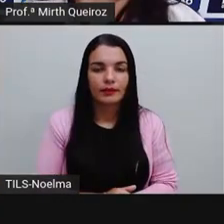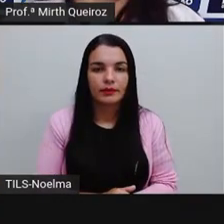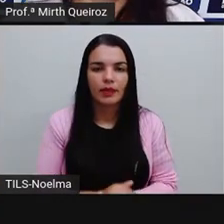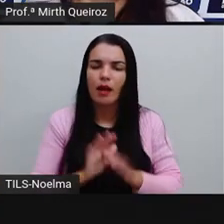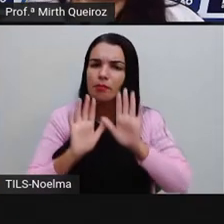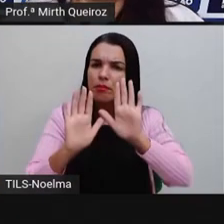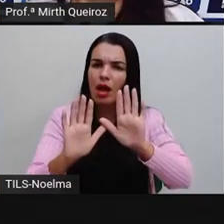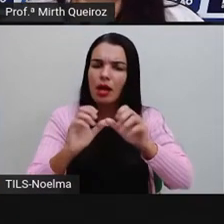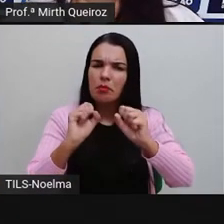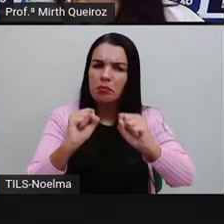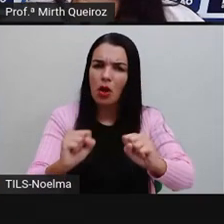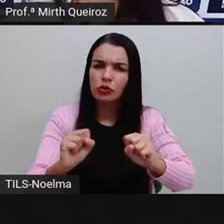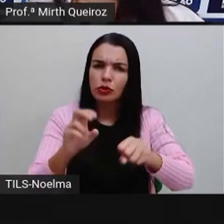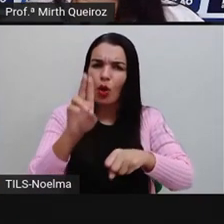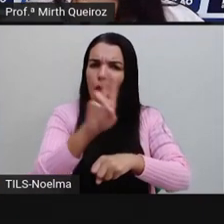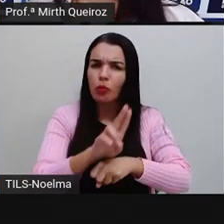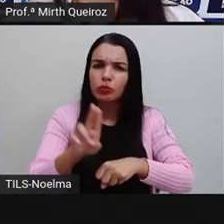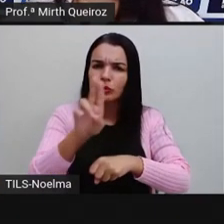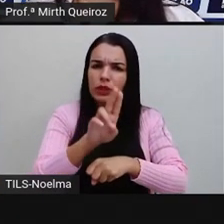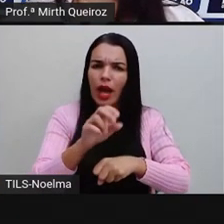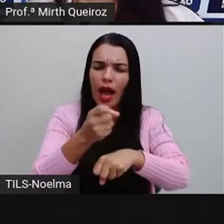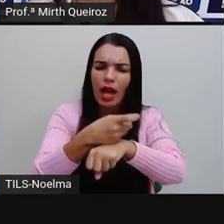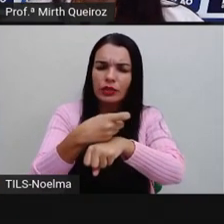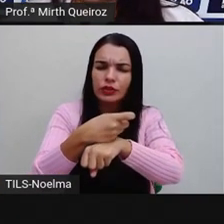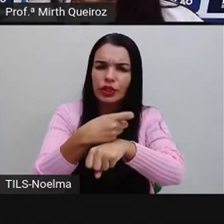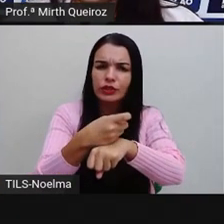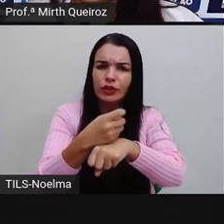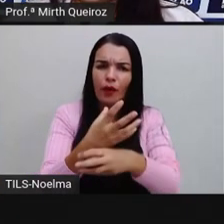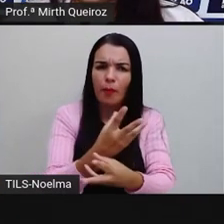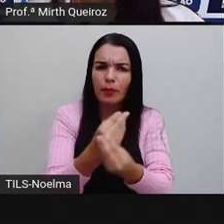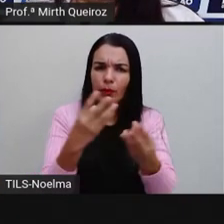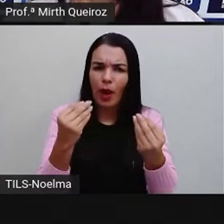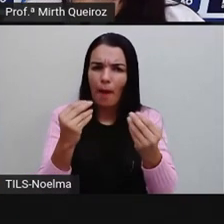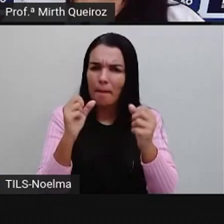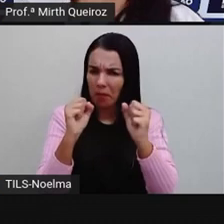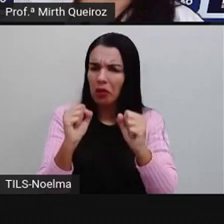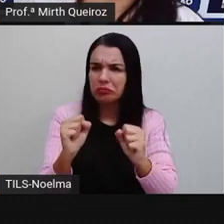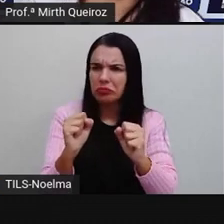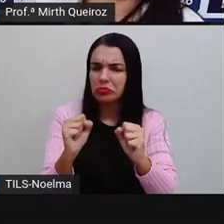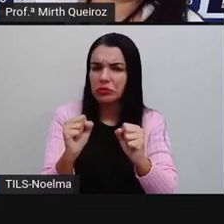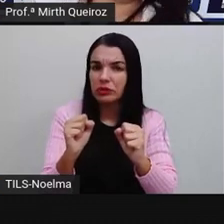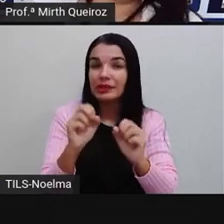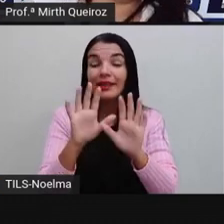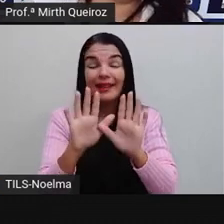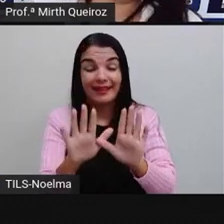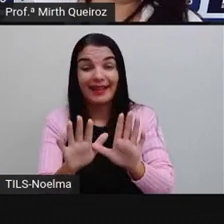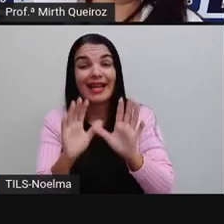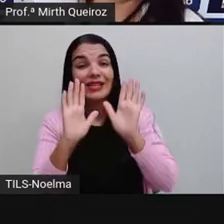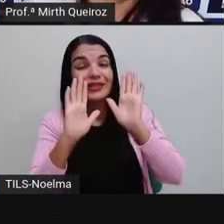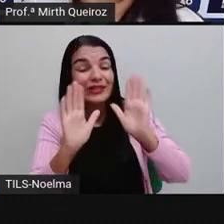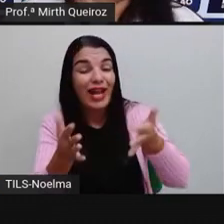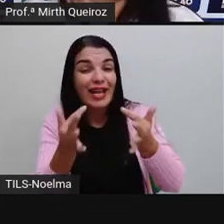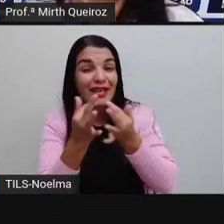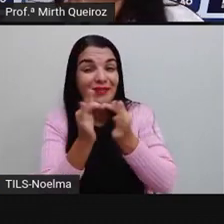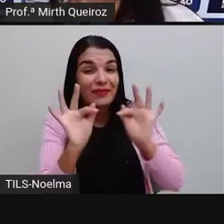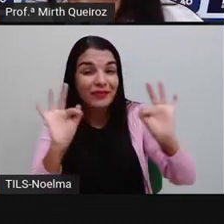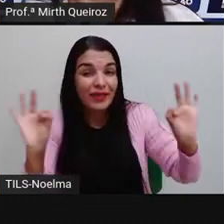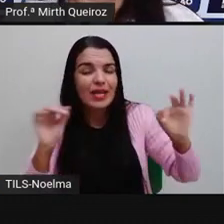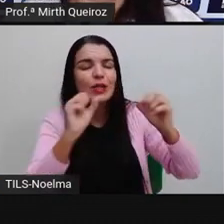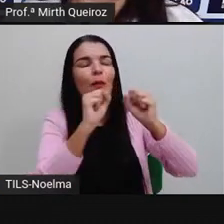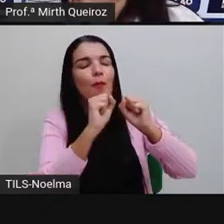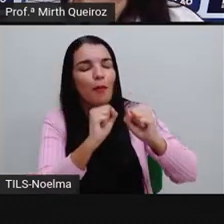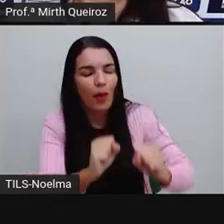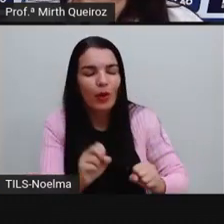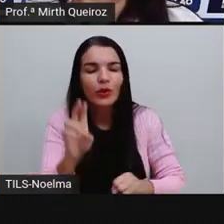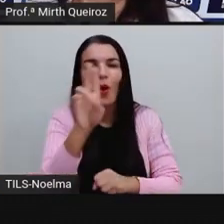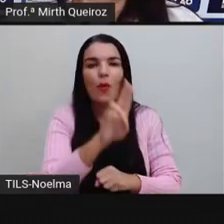Mas posso ou não usar o adjetivo no plural? Como eu disse lá no início, podemos sim